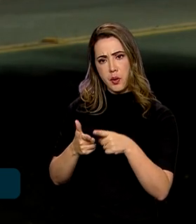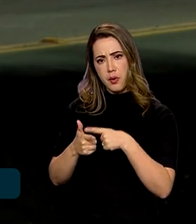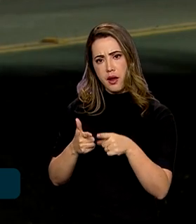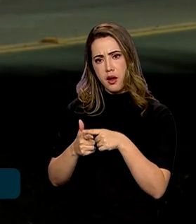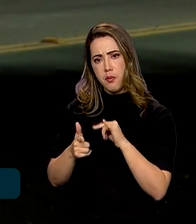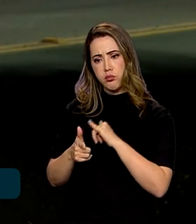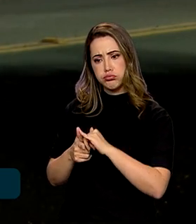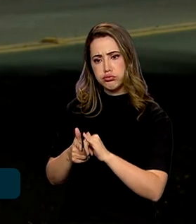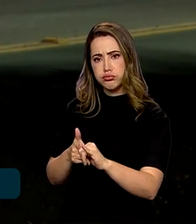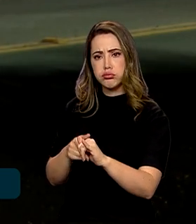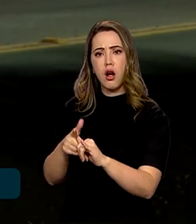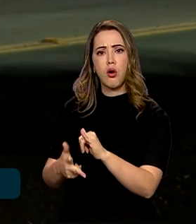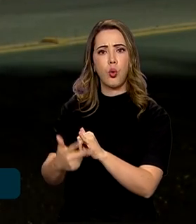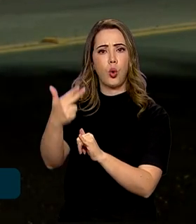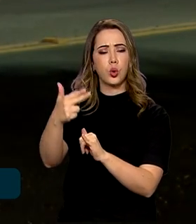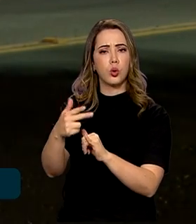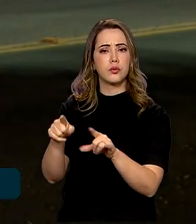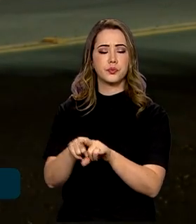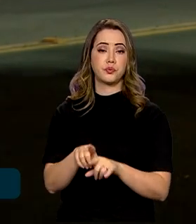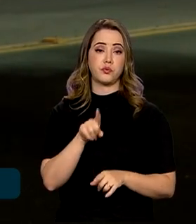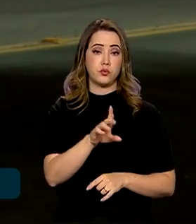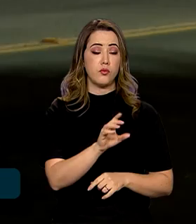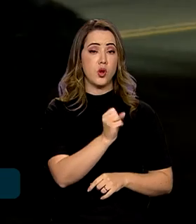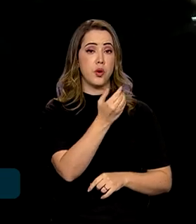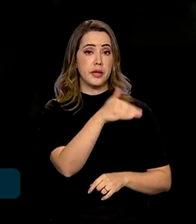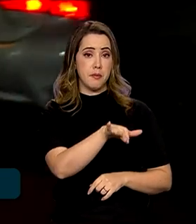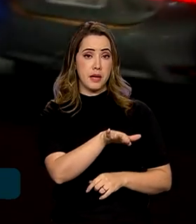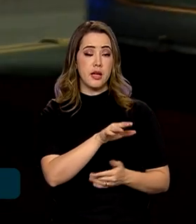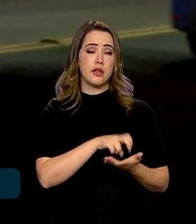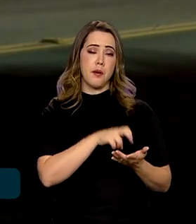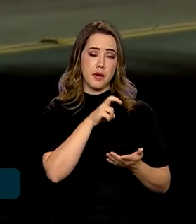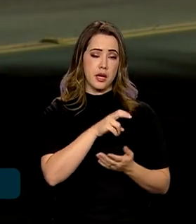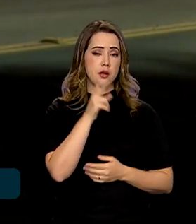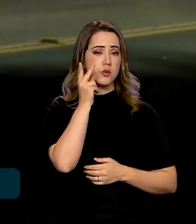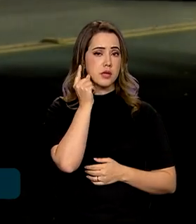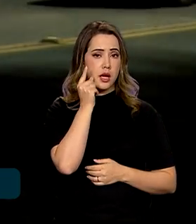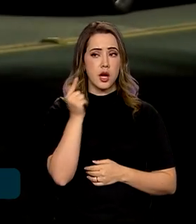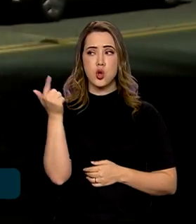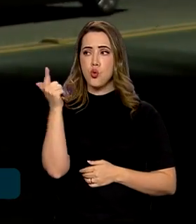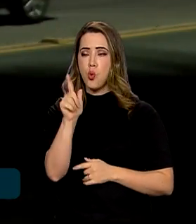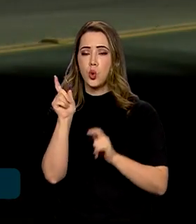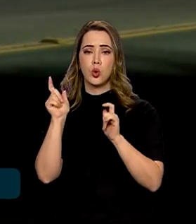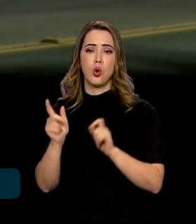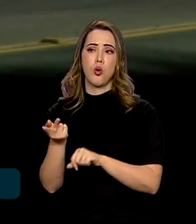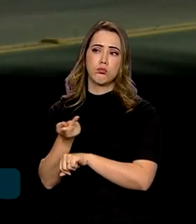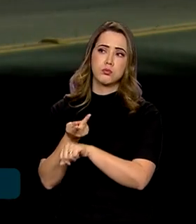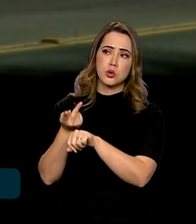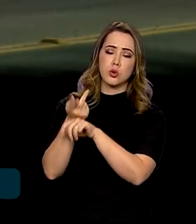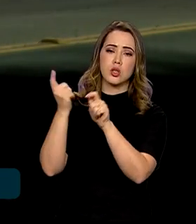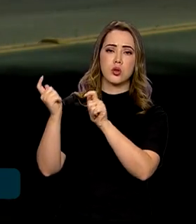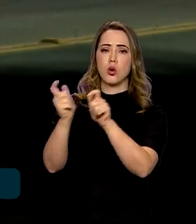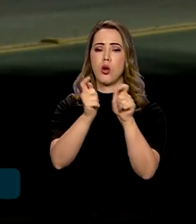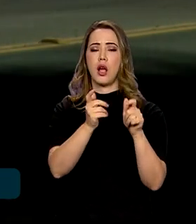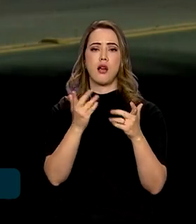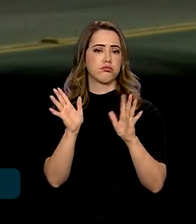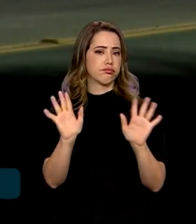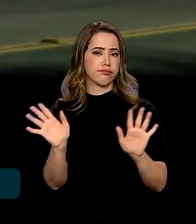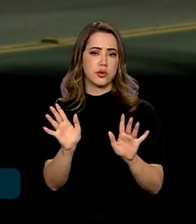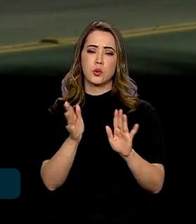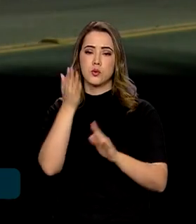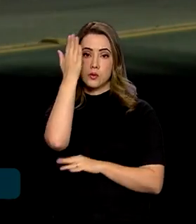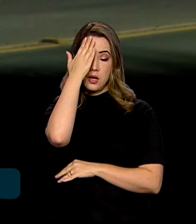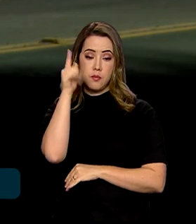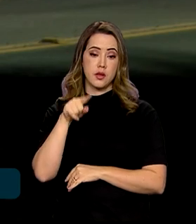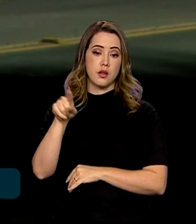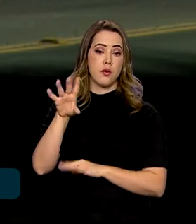houve um evento no estado do Ceará e um outro provável que ainda está sendo averiguado e ainda não foi localizado. Esse